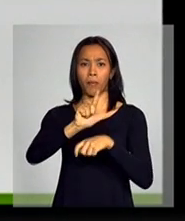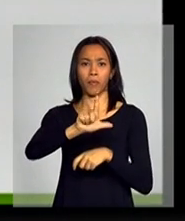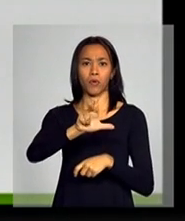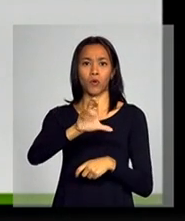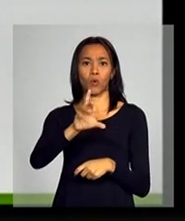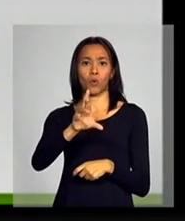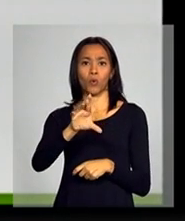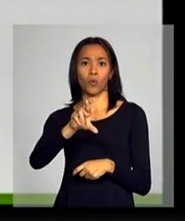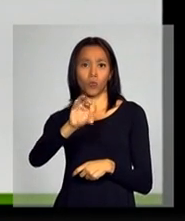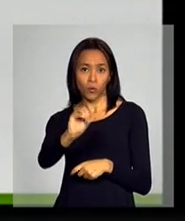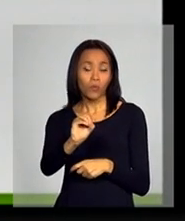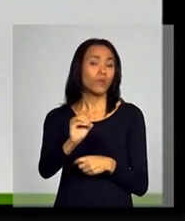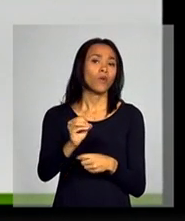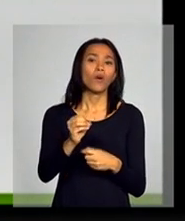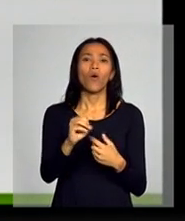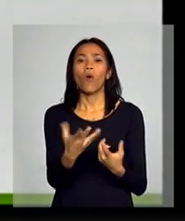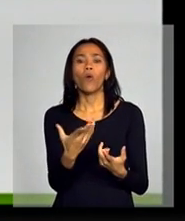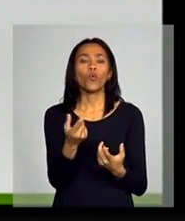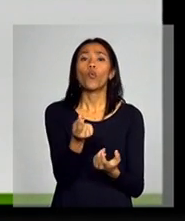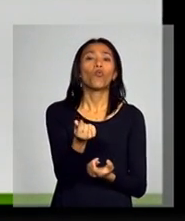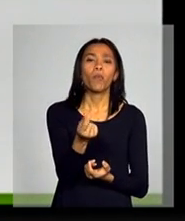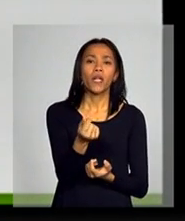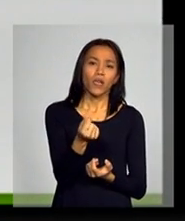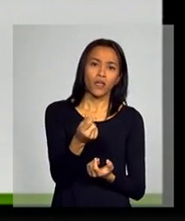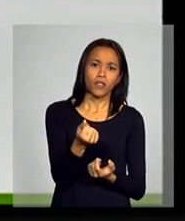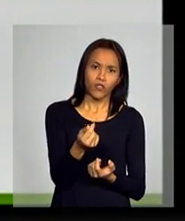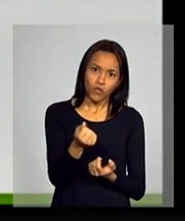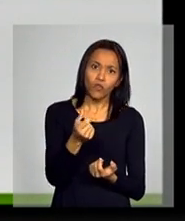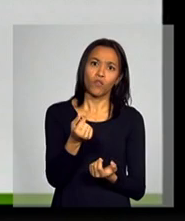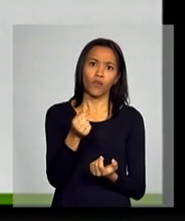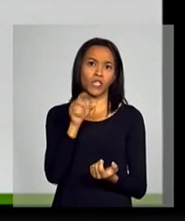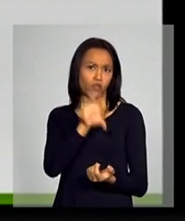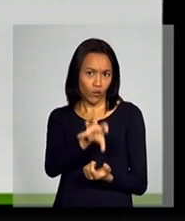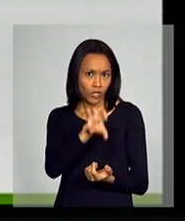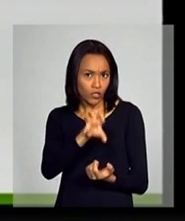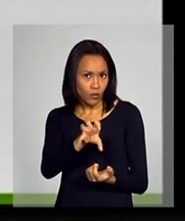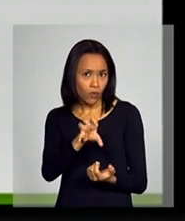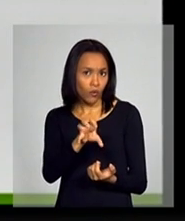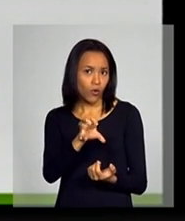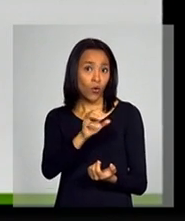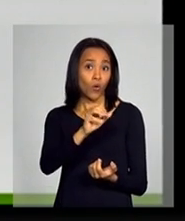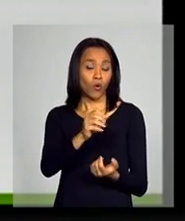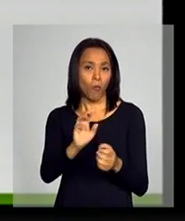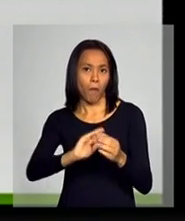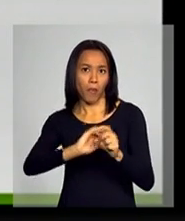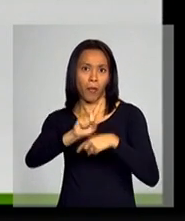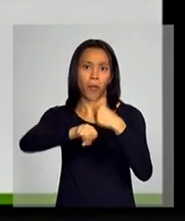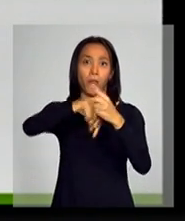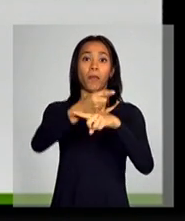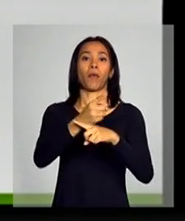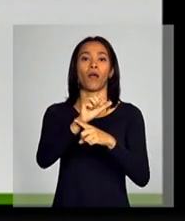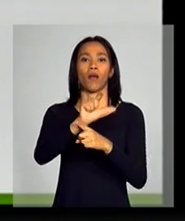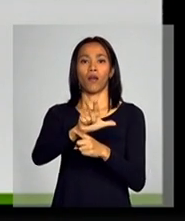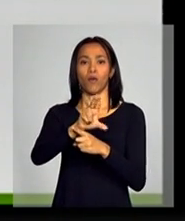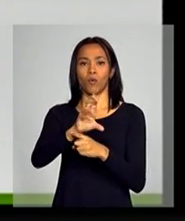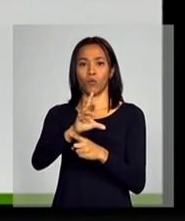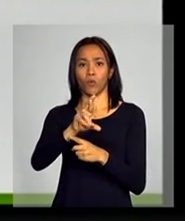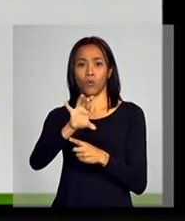tamanho de empresa se tornou uma variável mais forte ou menos forte ao longo do tempo. Isso dá diferença da diferença.